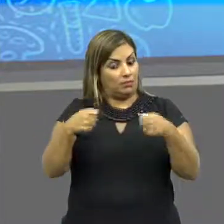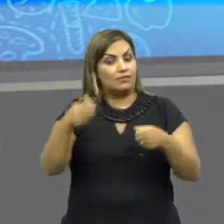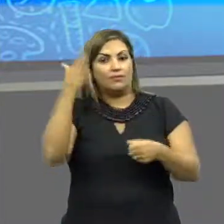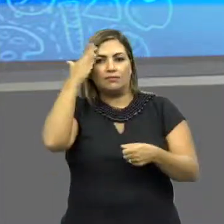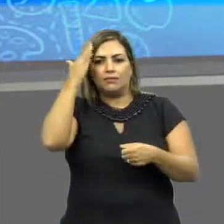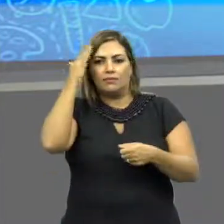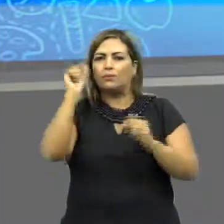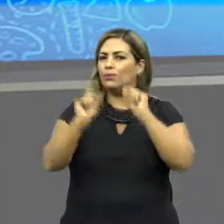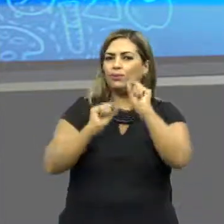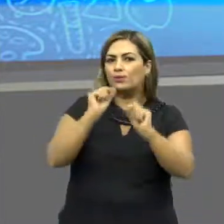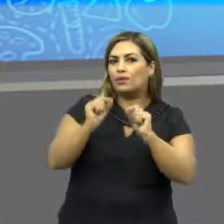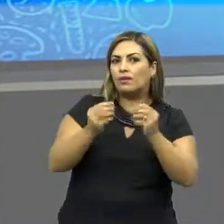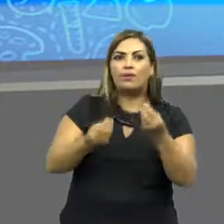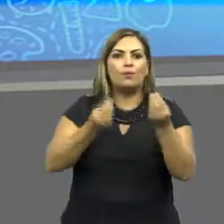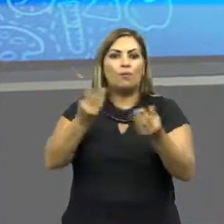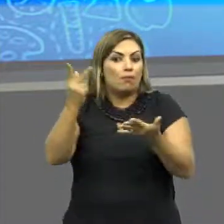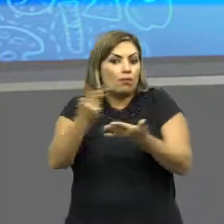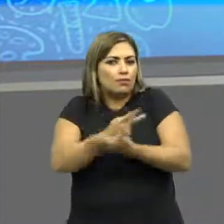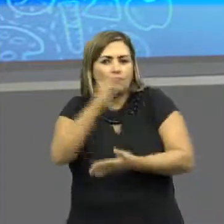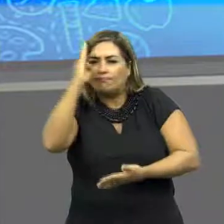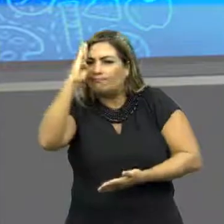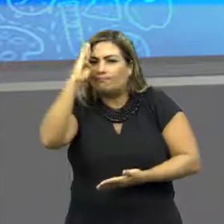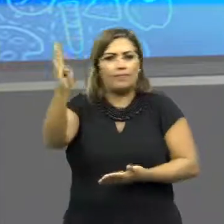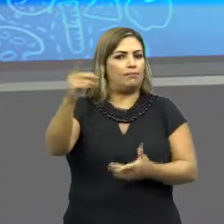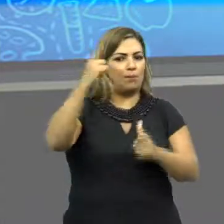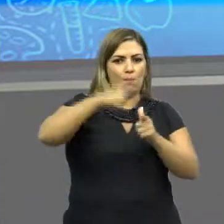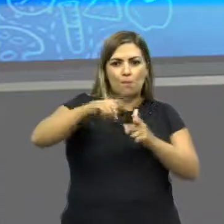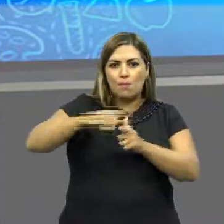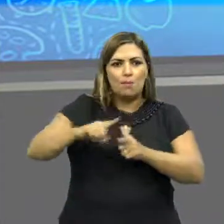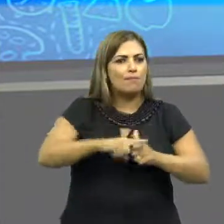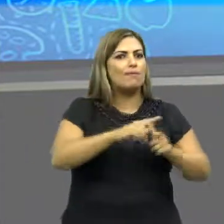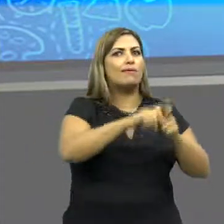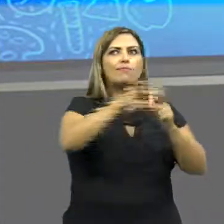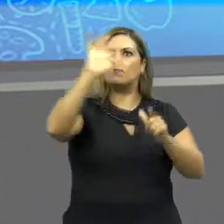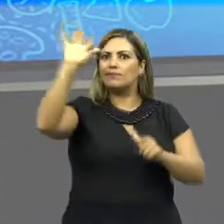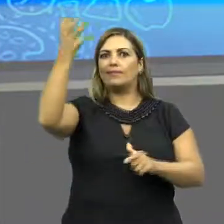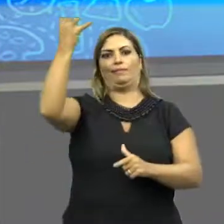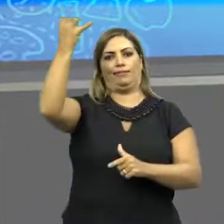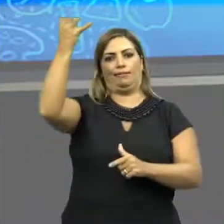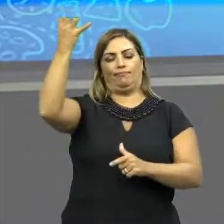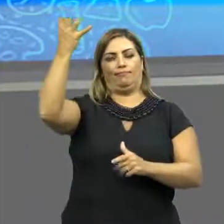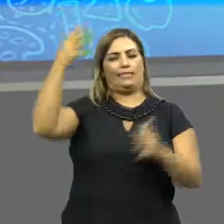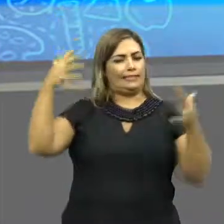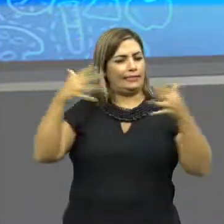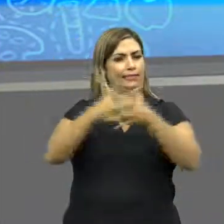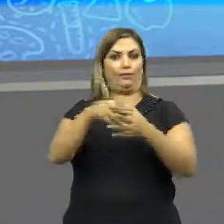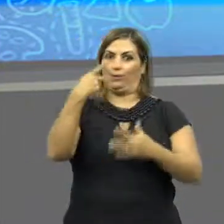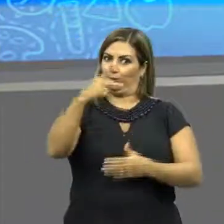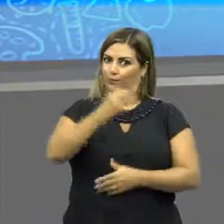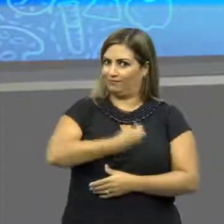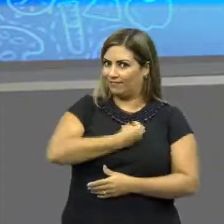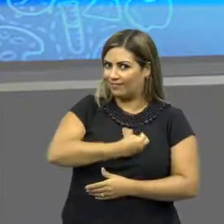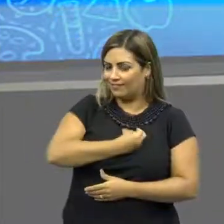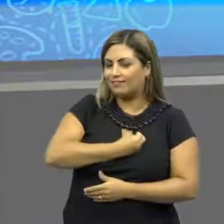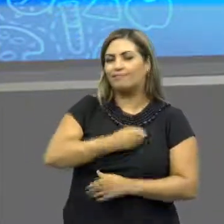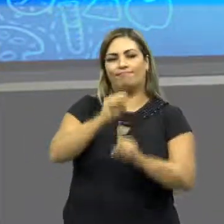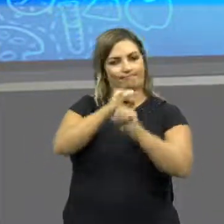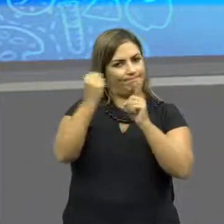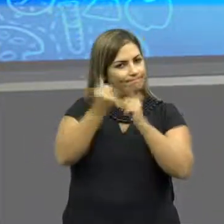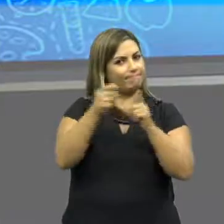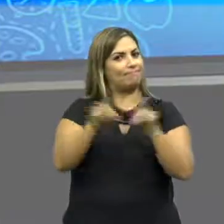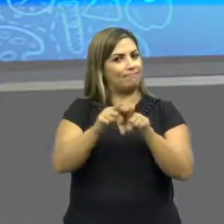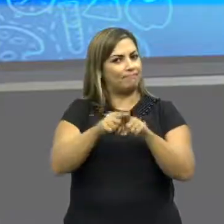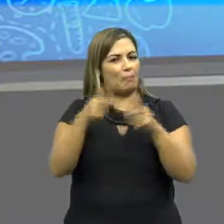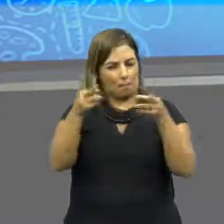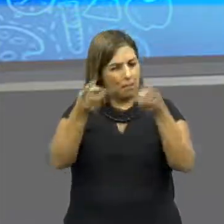essencial saber o que é e como ocorrem os principais problemas que afetam o meio ambiente, interferem na sua vida